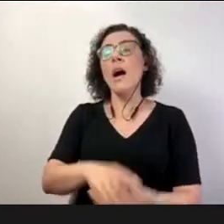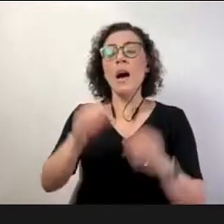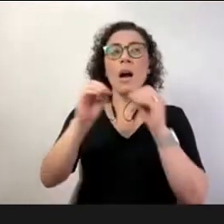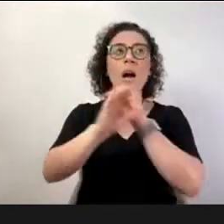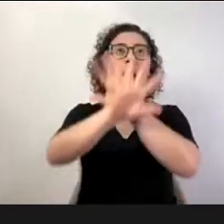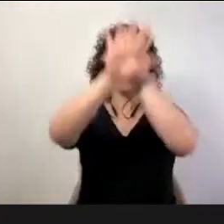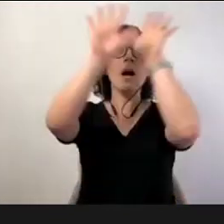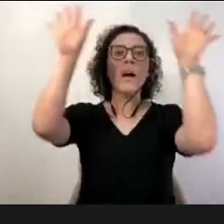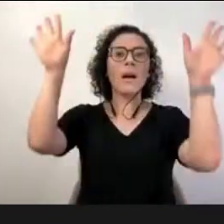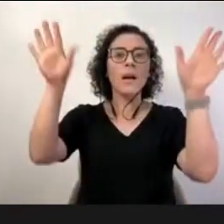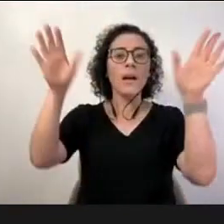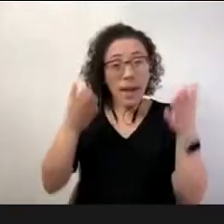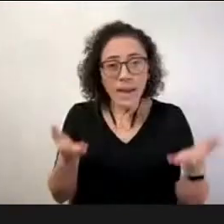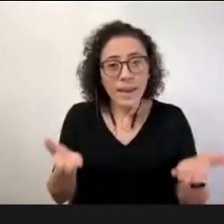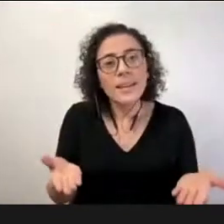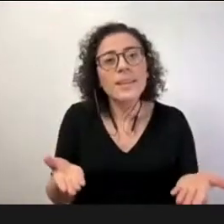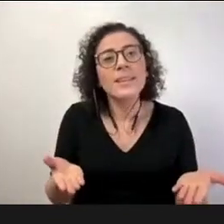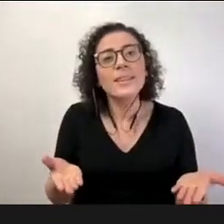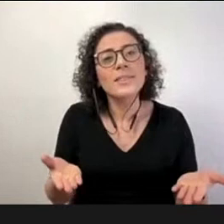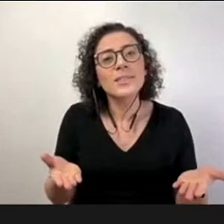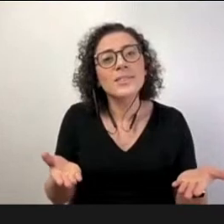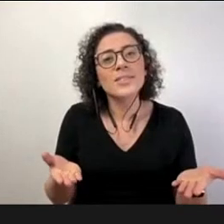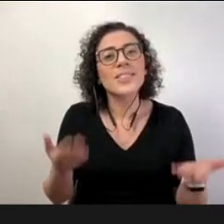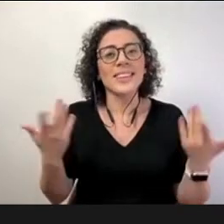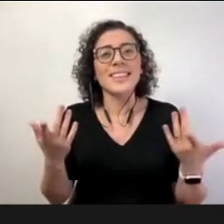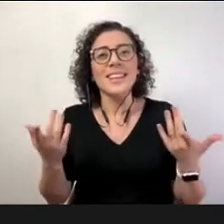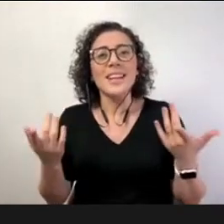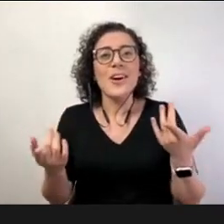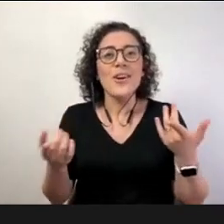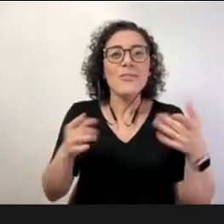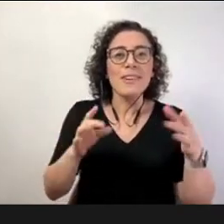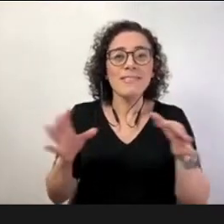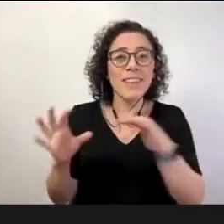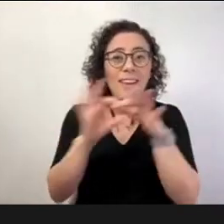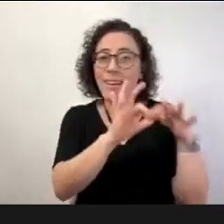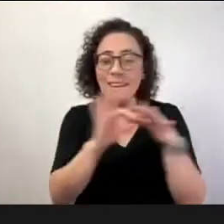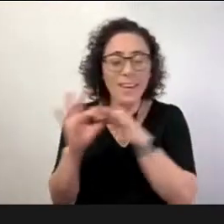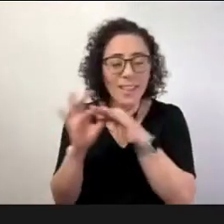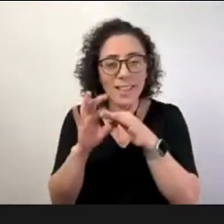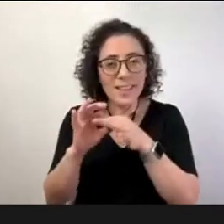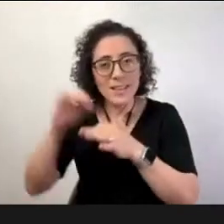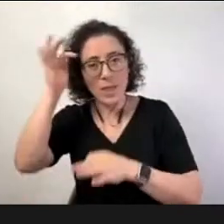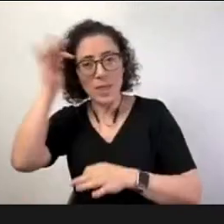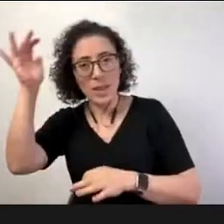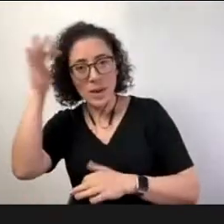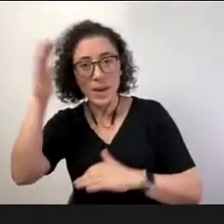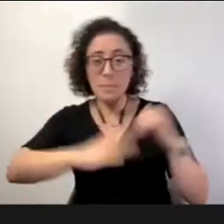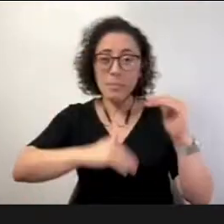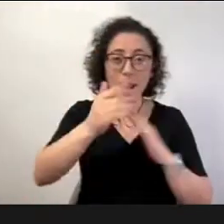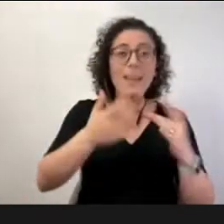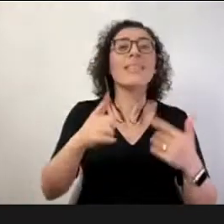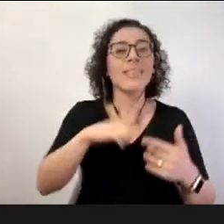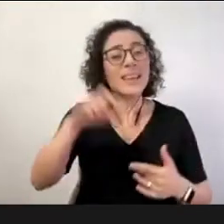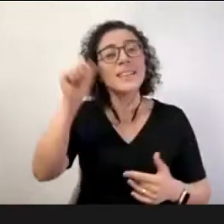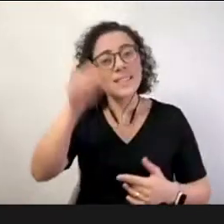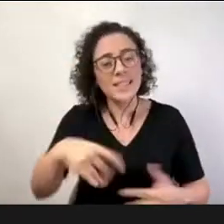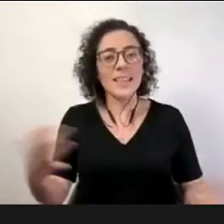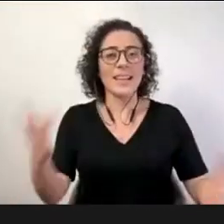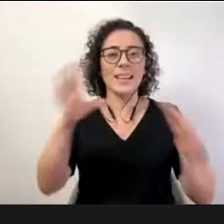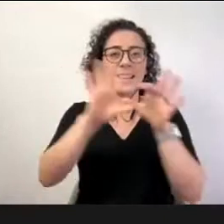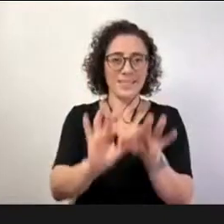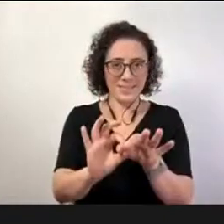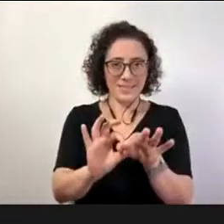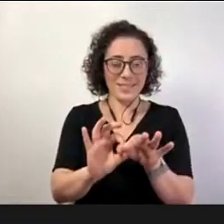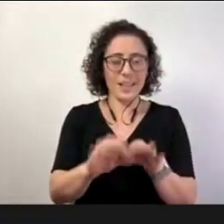a formação de professores tem que fazer esta relação entre teoria e prática a segunda questão muito importante para desenvolver na